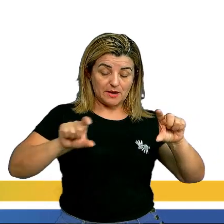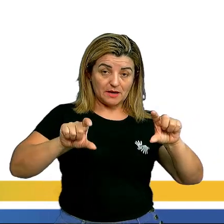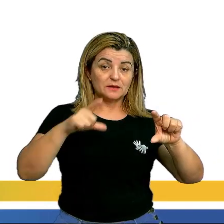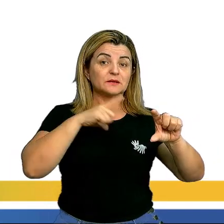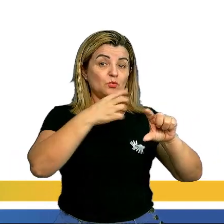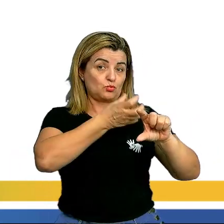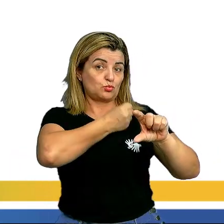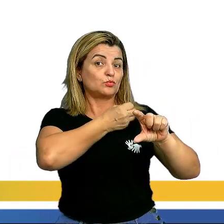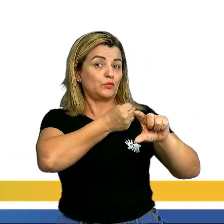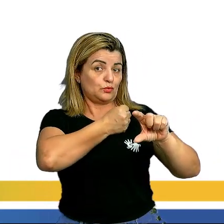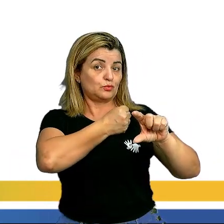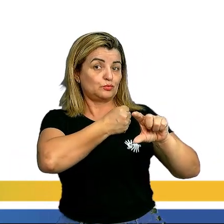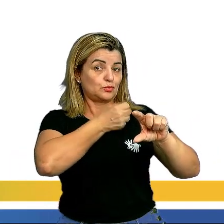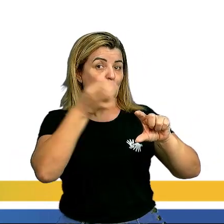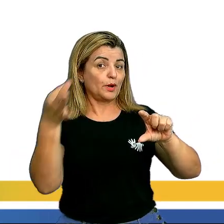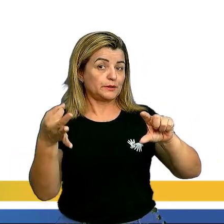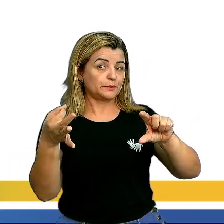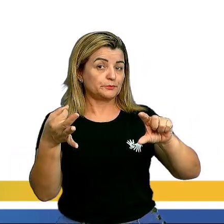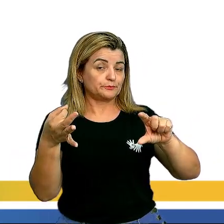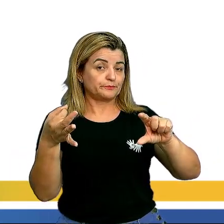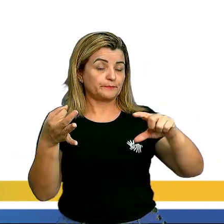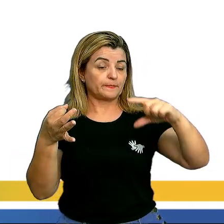correta.